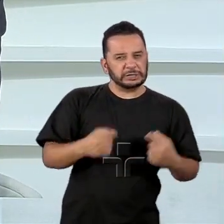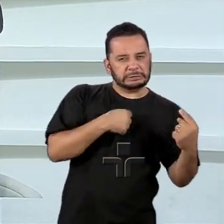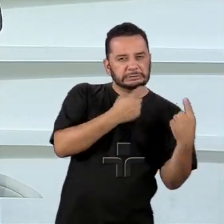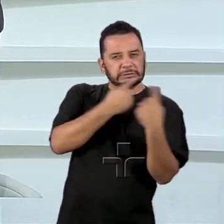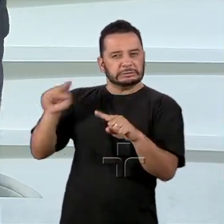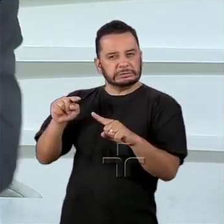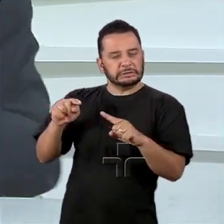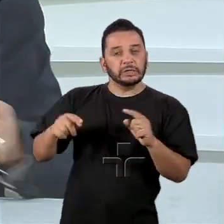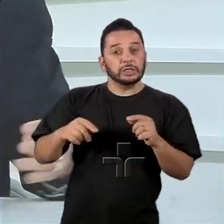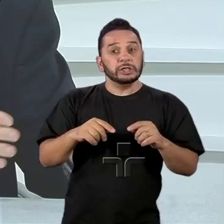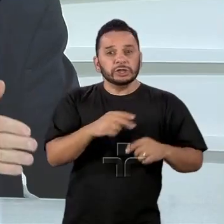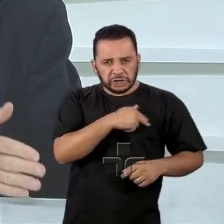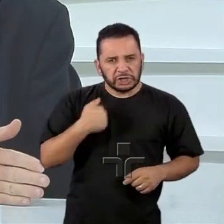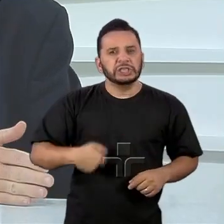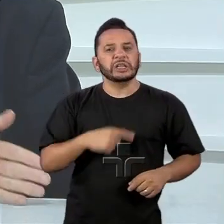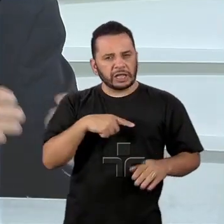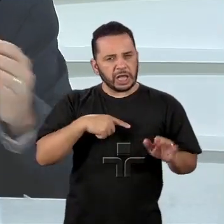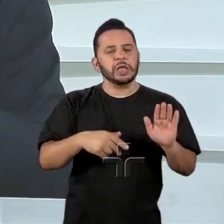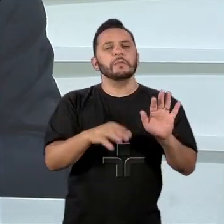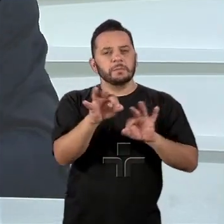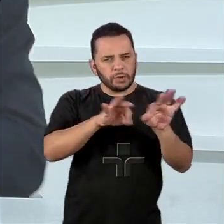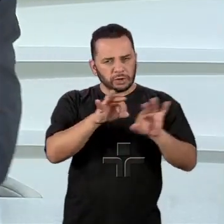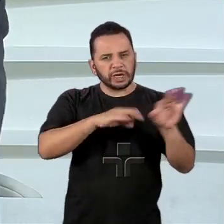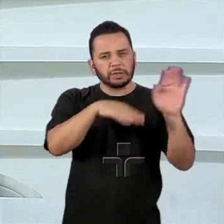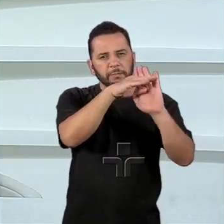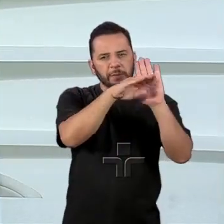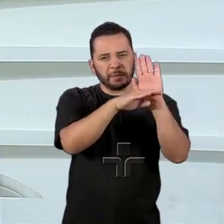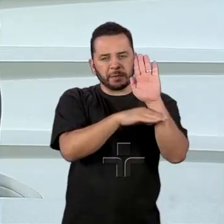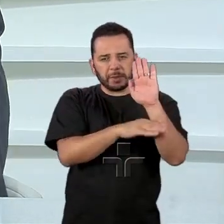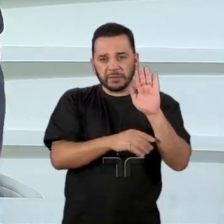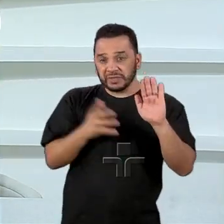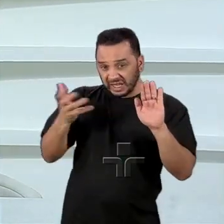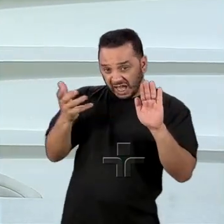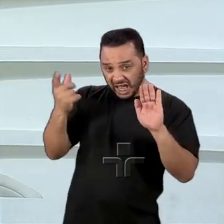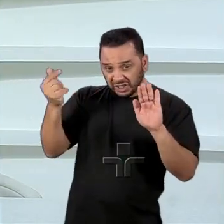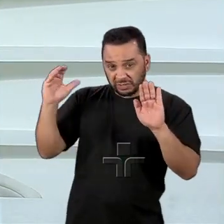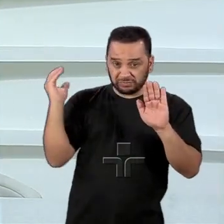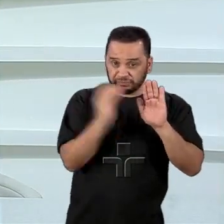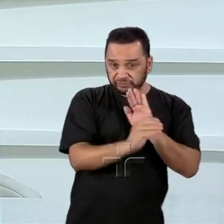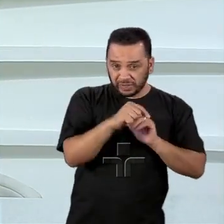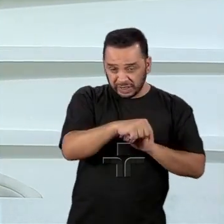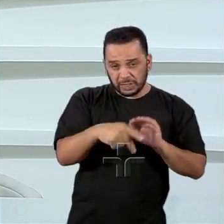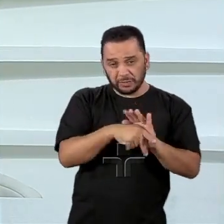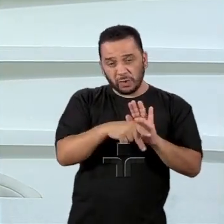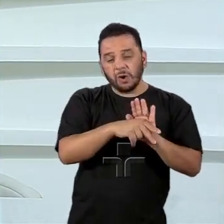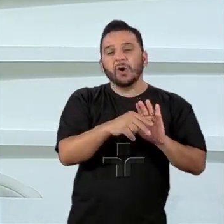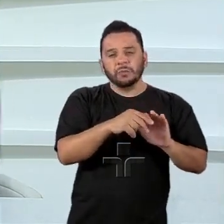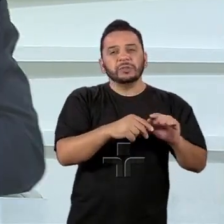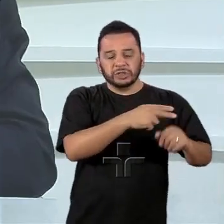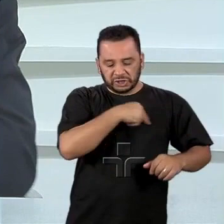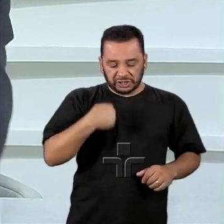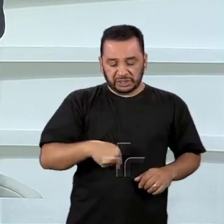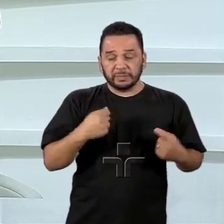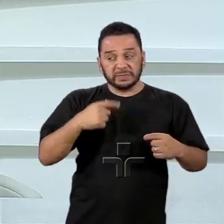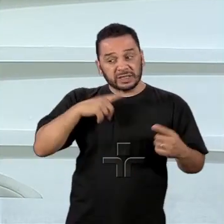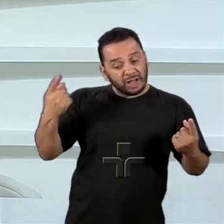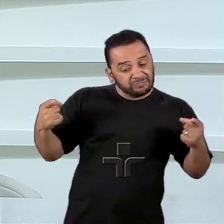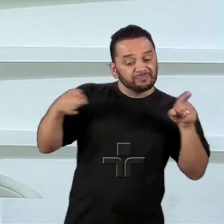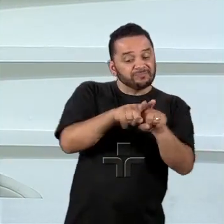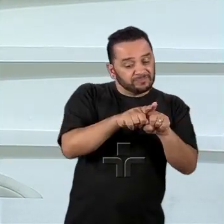projeto. Ela diz, tudo bem, você pode investir no meu país, mas você tem que se aliar à empresa X, porque eu quero